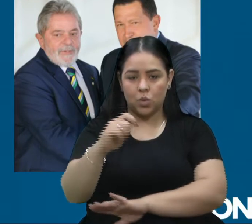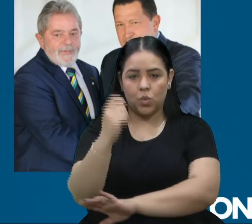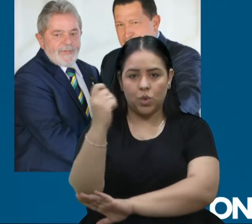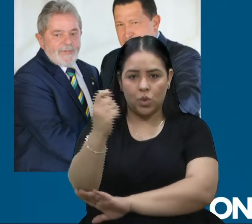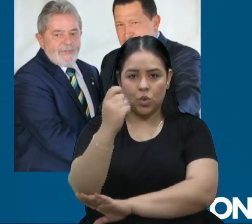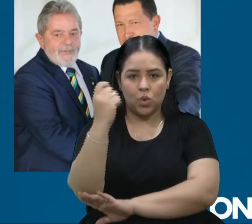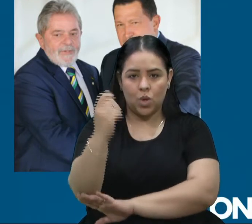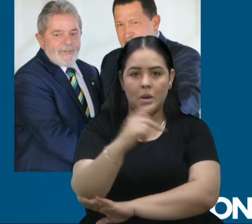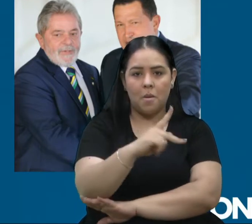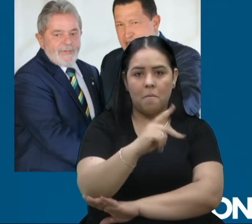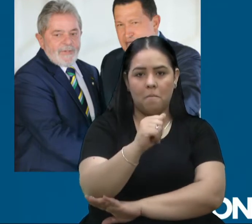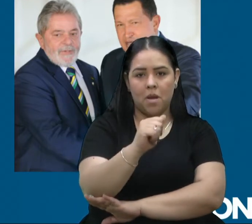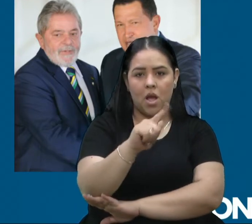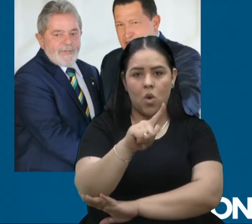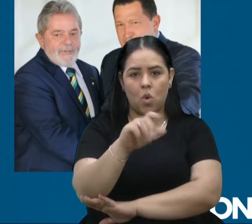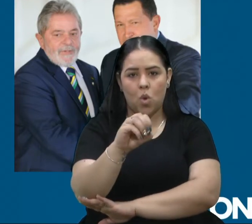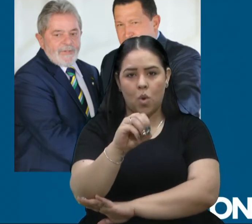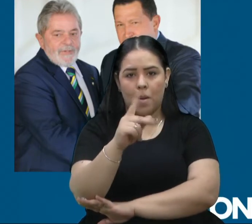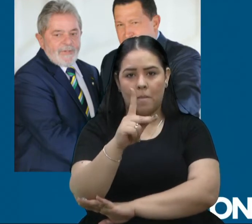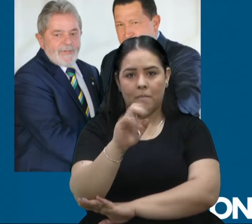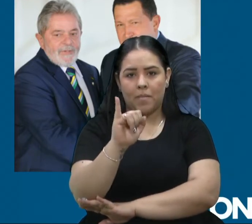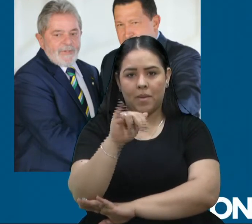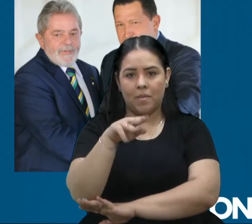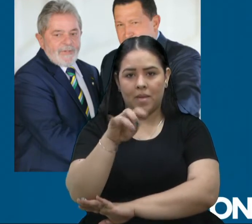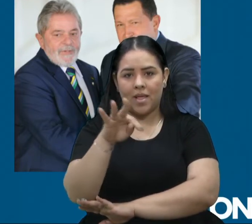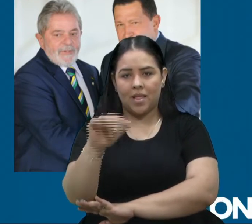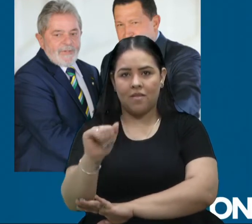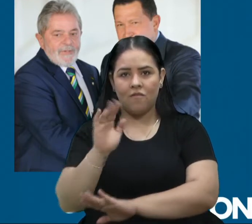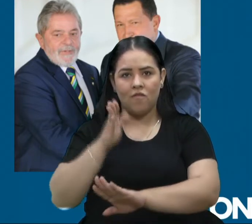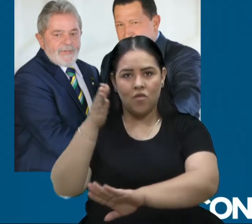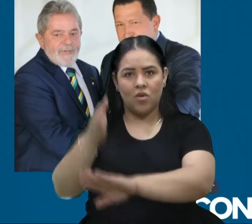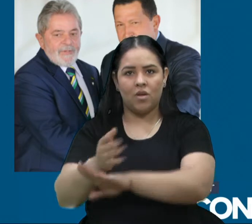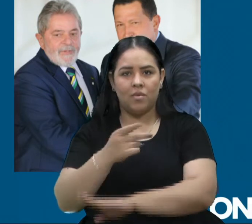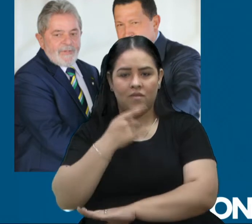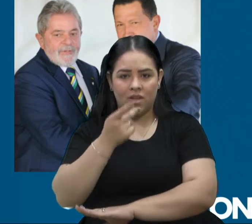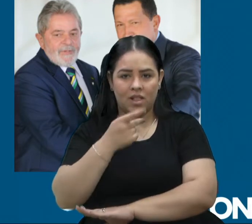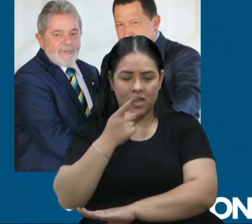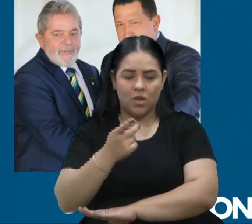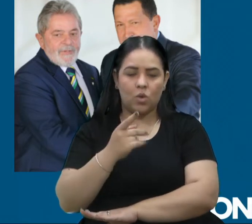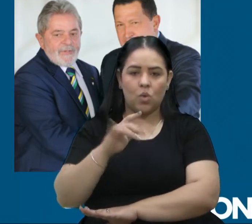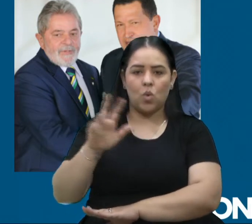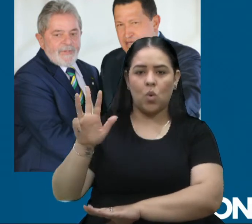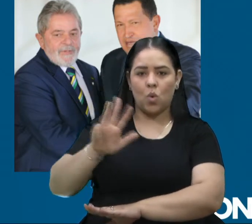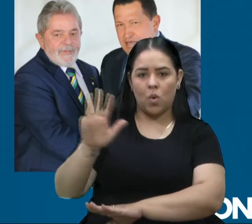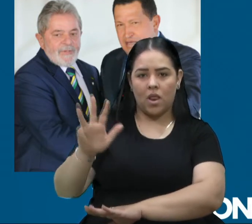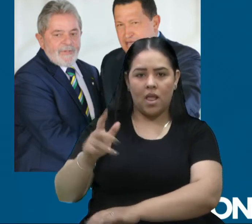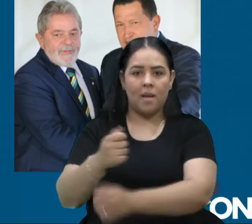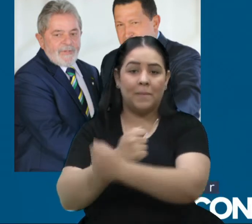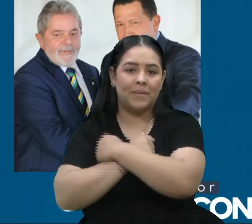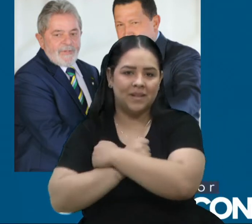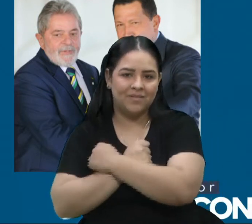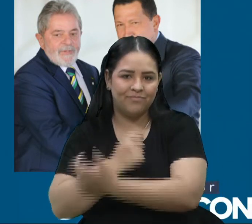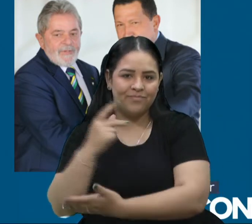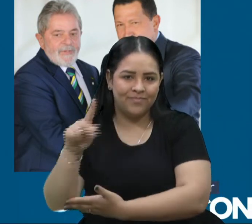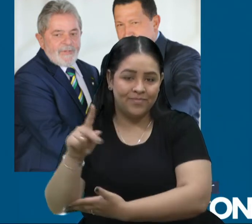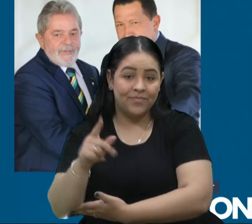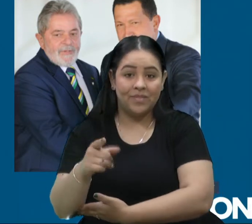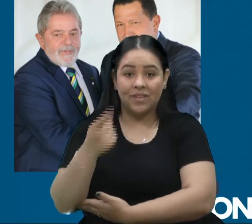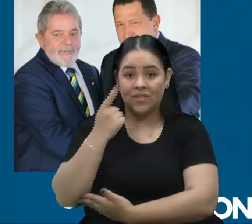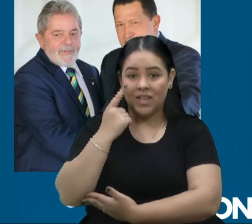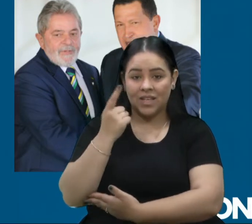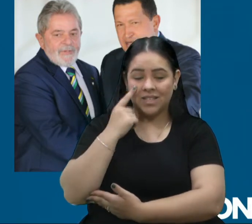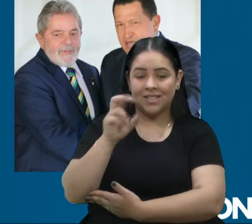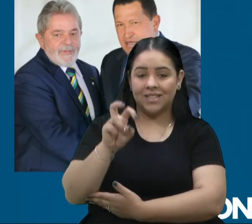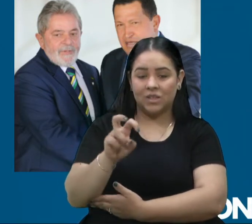Paulo Pimenta foi até a Venezuela para dizer para o Maduro que o Lula mandava um grande abraço. É bom que a gente veja que 5 dos 30